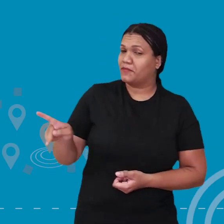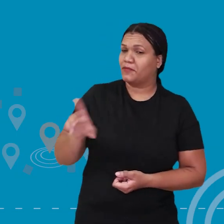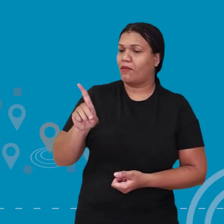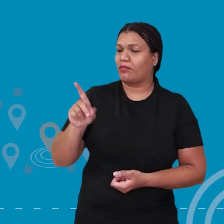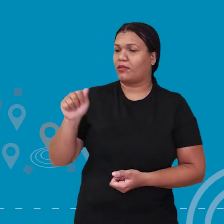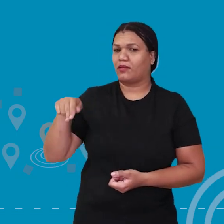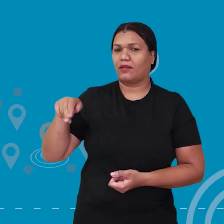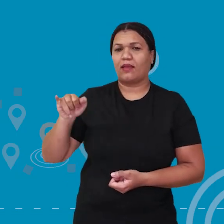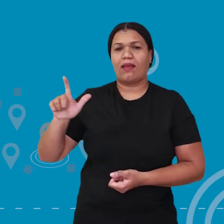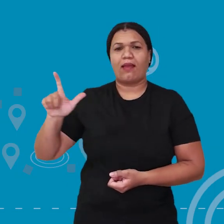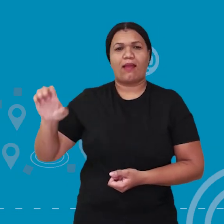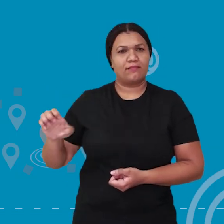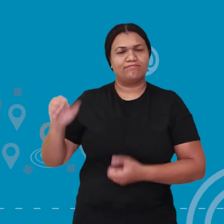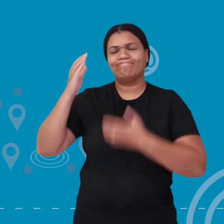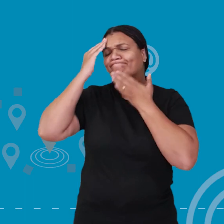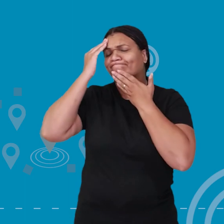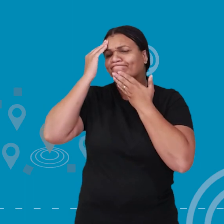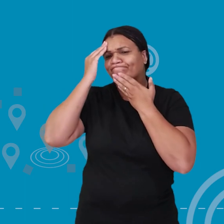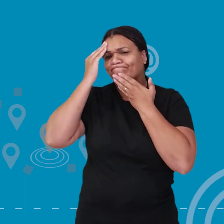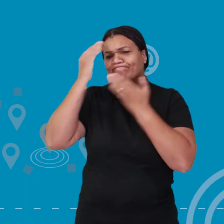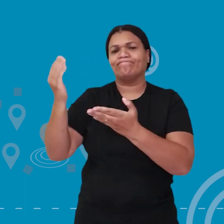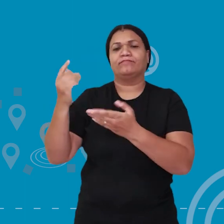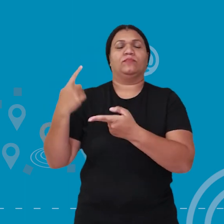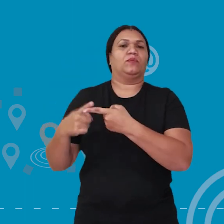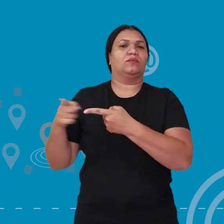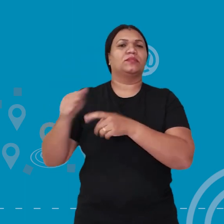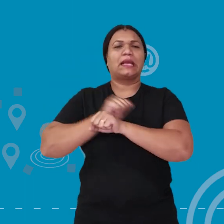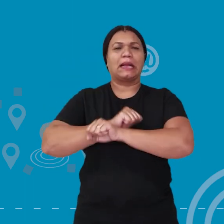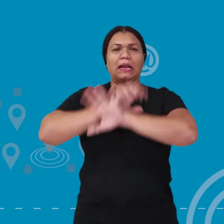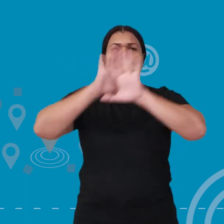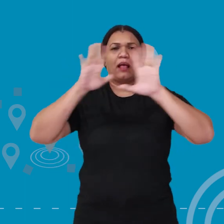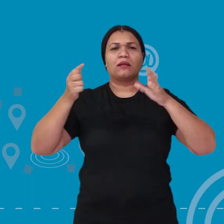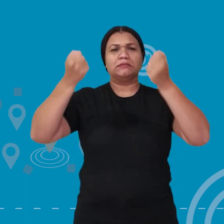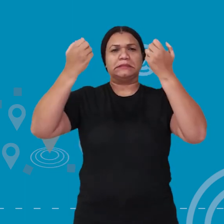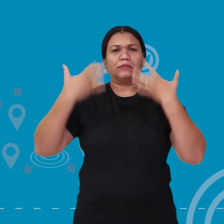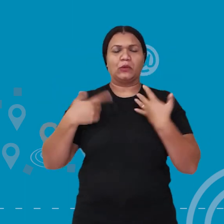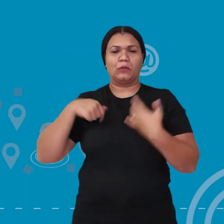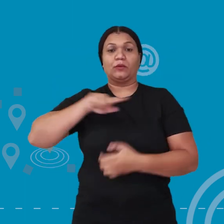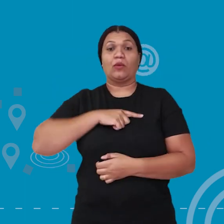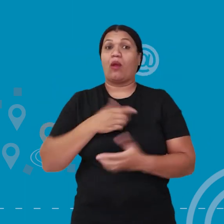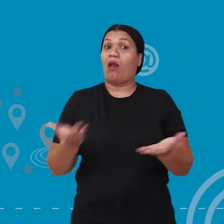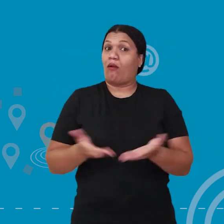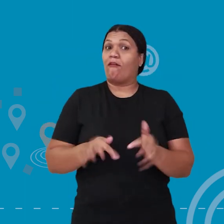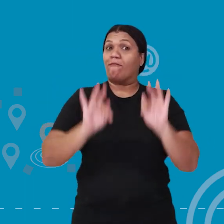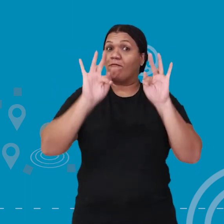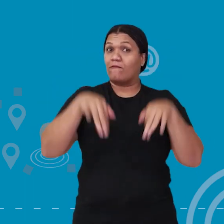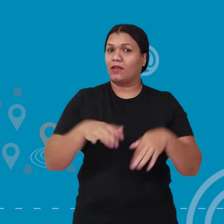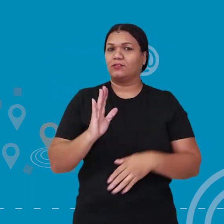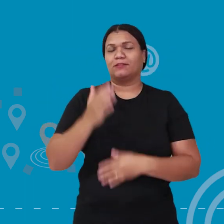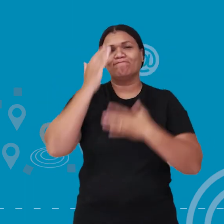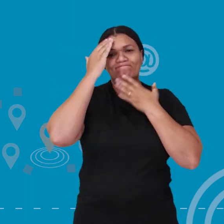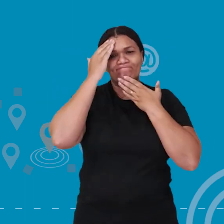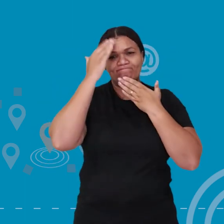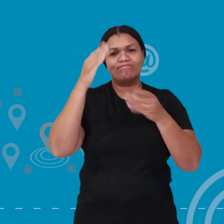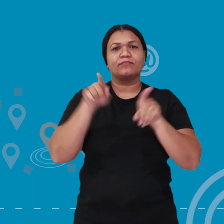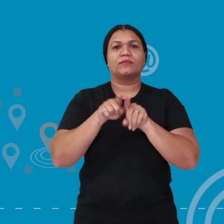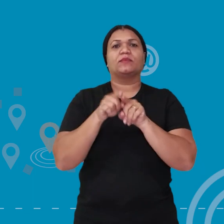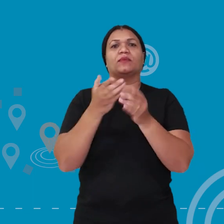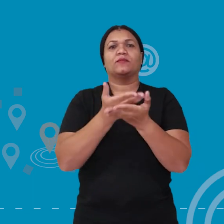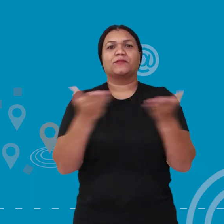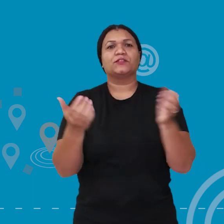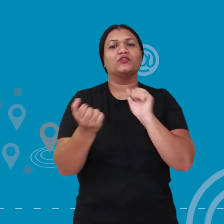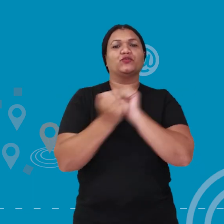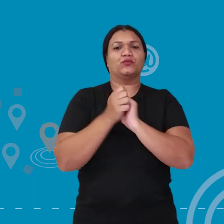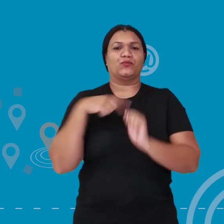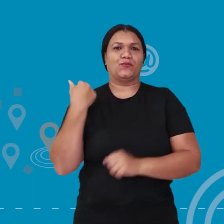Professora Daniele, nosso muito obrigada pelos seus esclarecimentos. E vamos ficando por aqui. Obrigada também